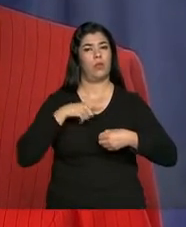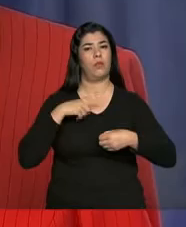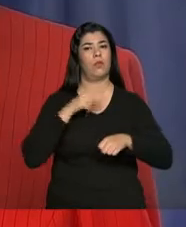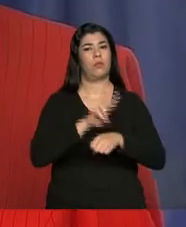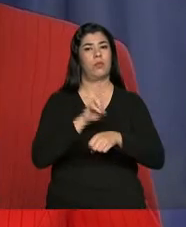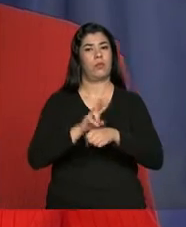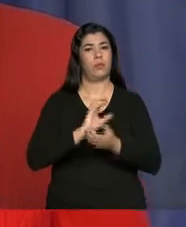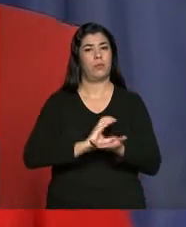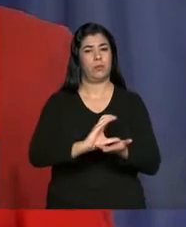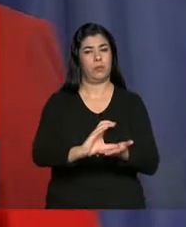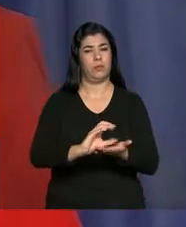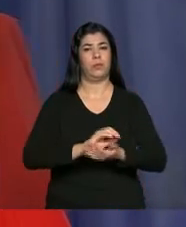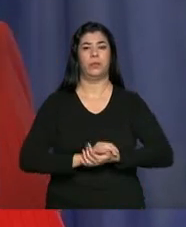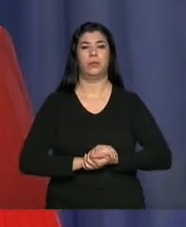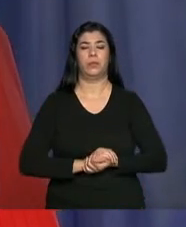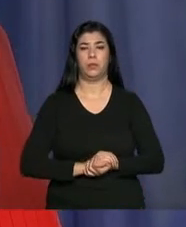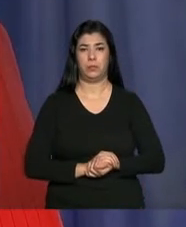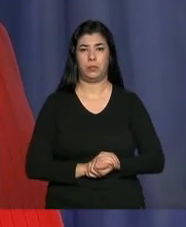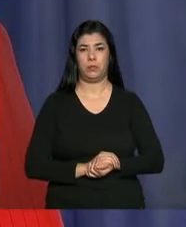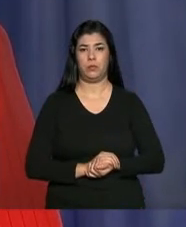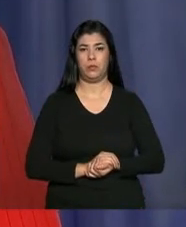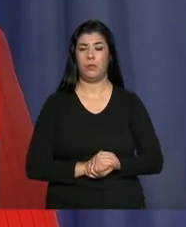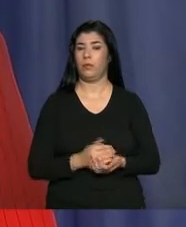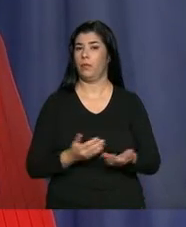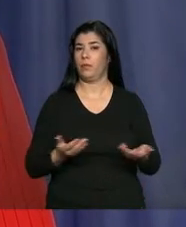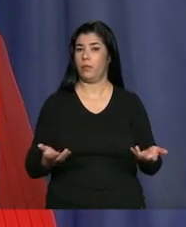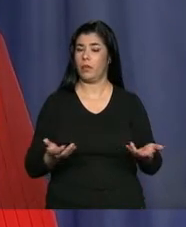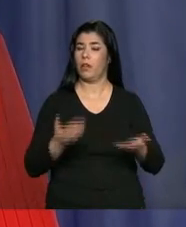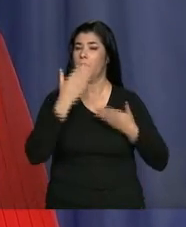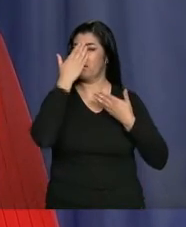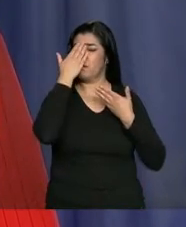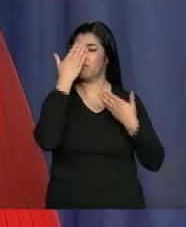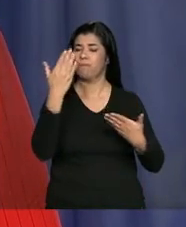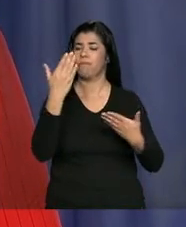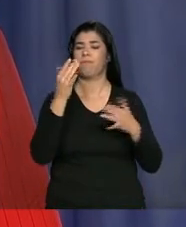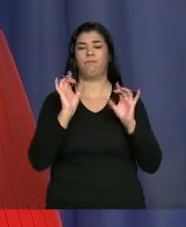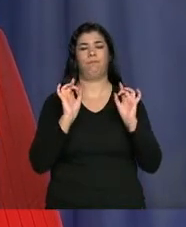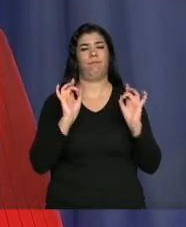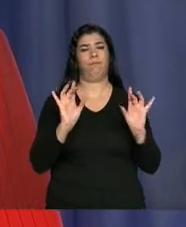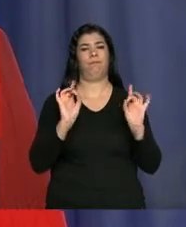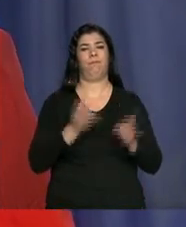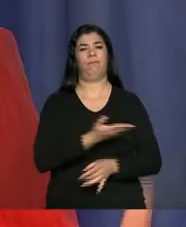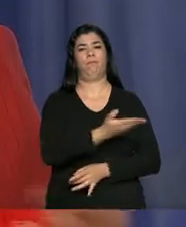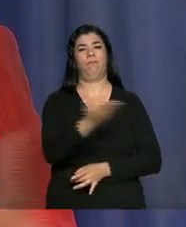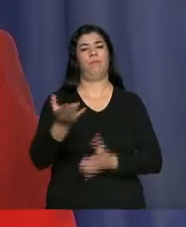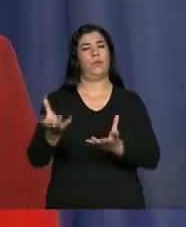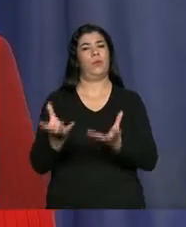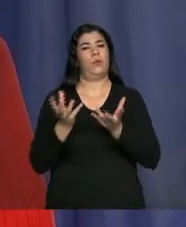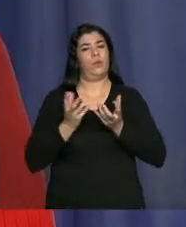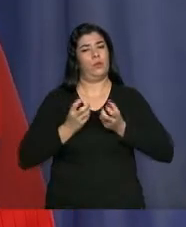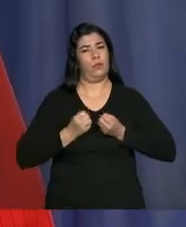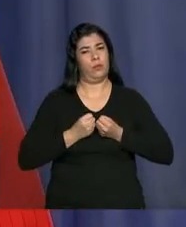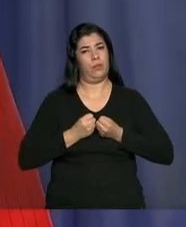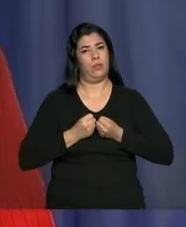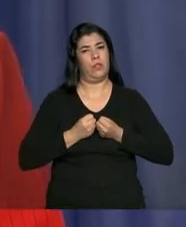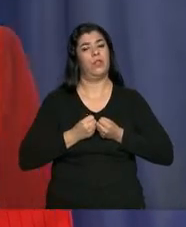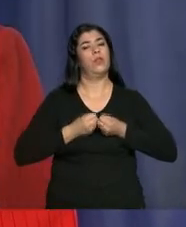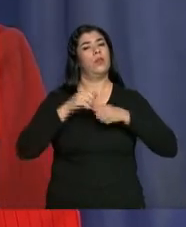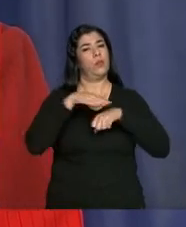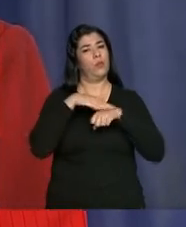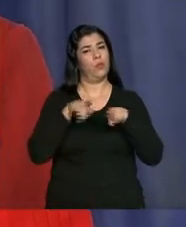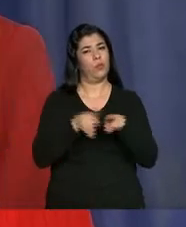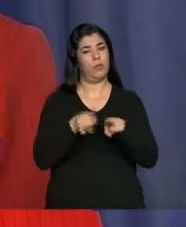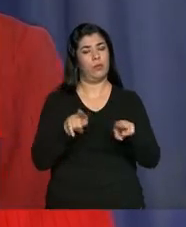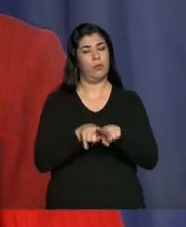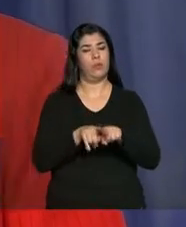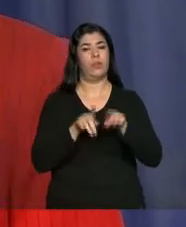reservas. Basicamente, eu agradeço imensamente a recepção. Falamos sobre os Jogos Olímpicos